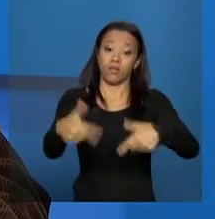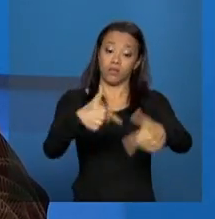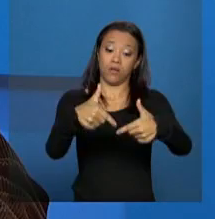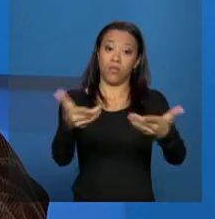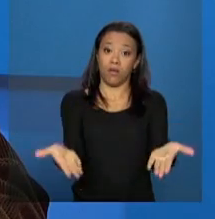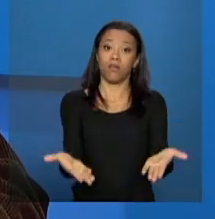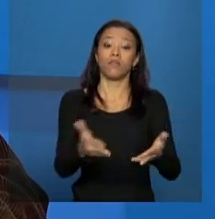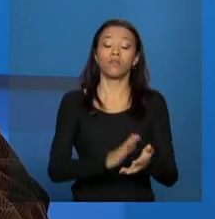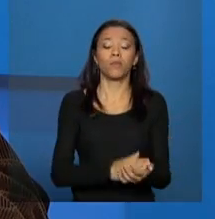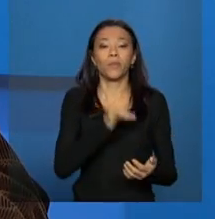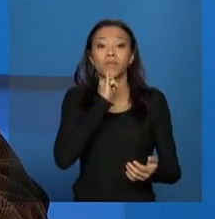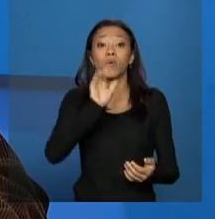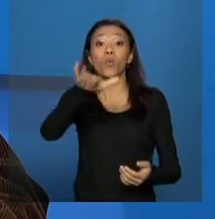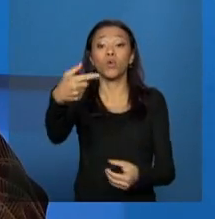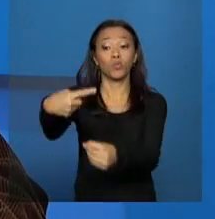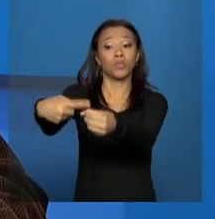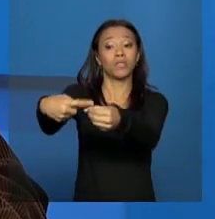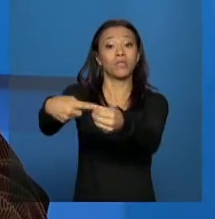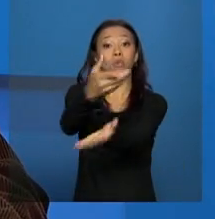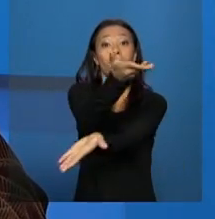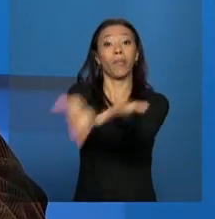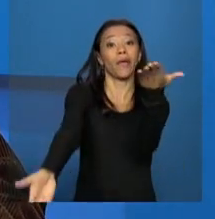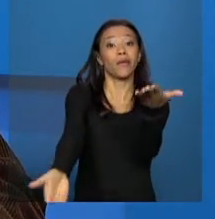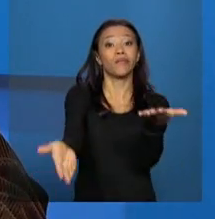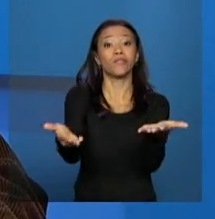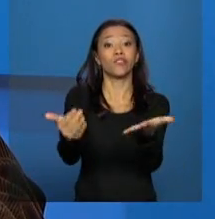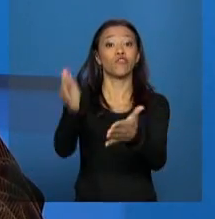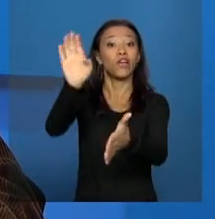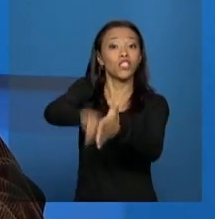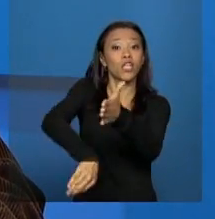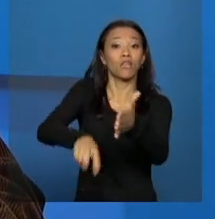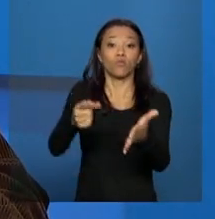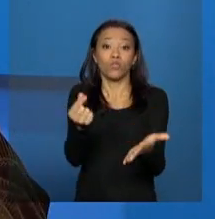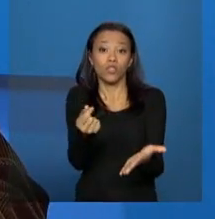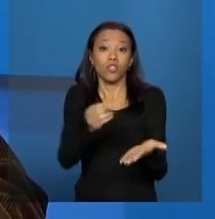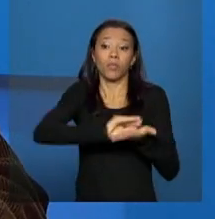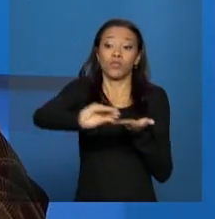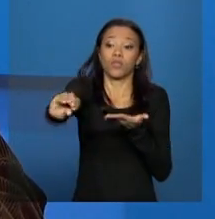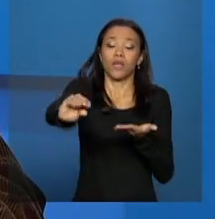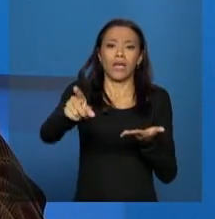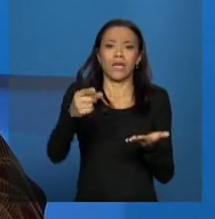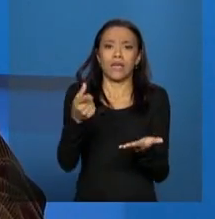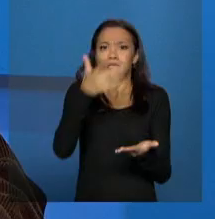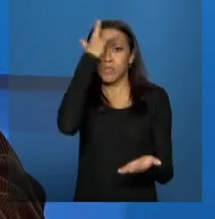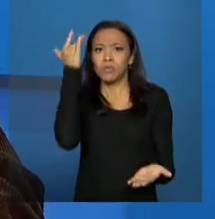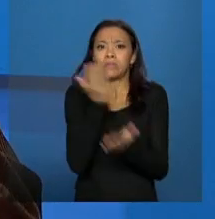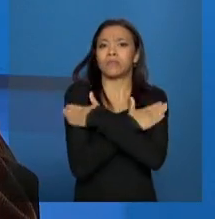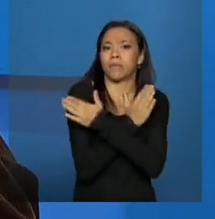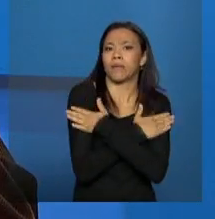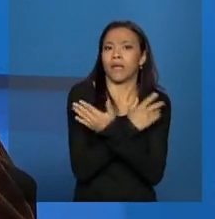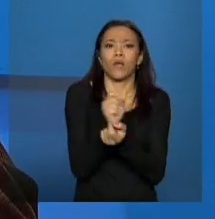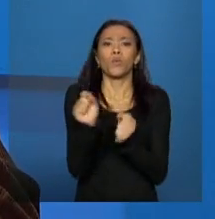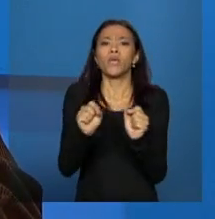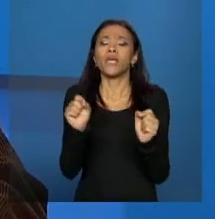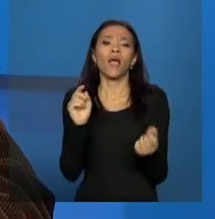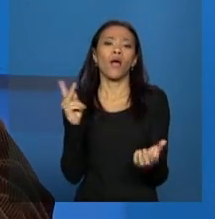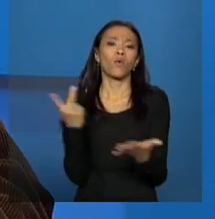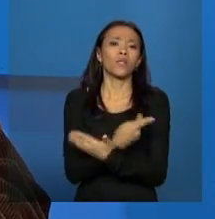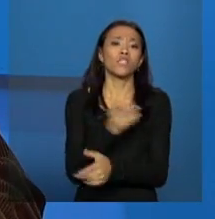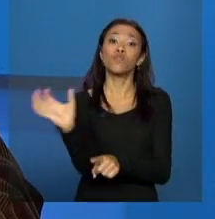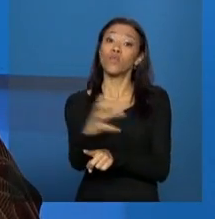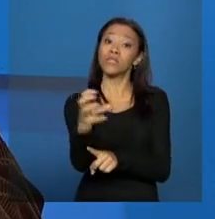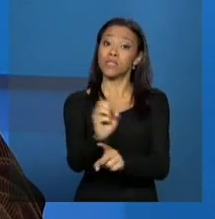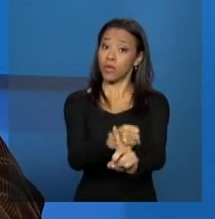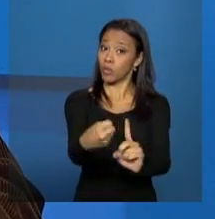por exemplo, a questão, né, quando o município perde determinada renda ou o nível de desemprego aumenta, como é que essa coisa incide na nossa política